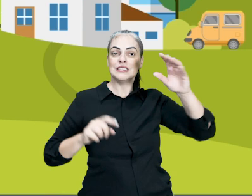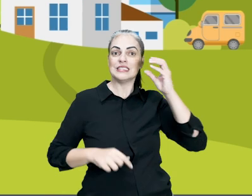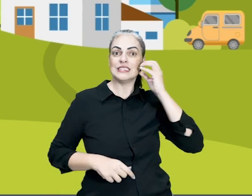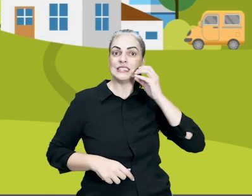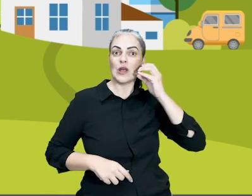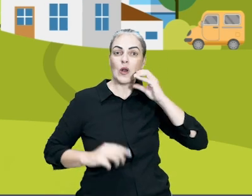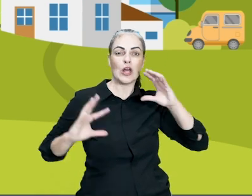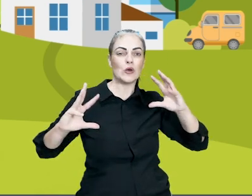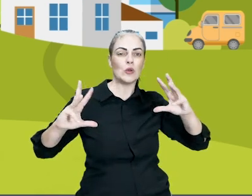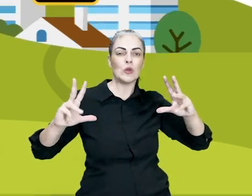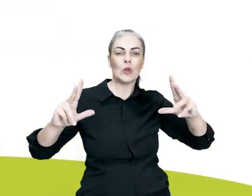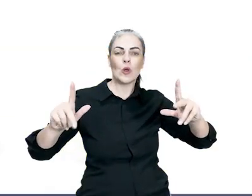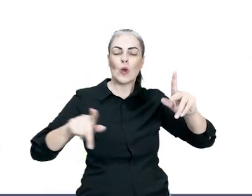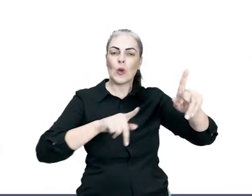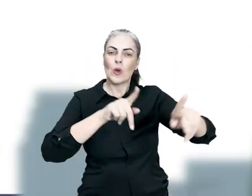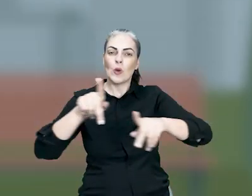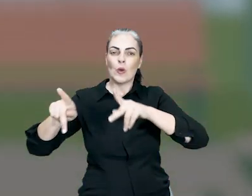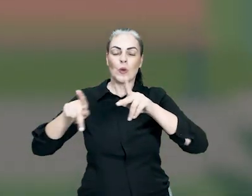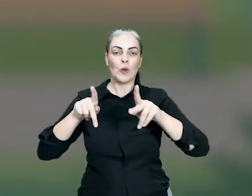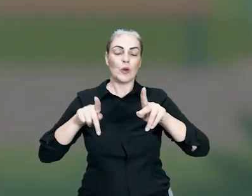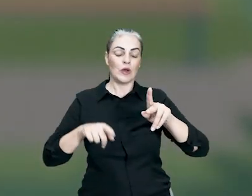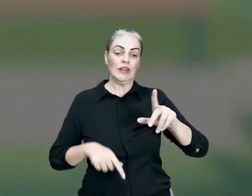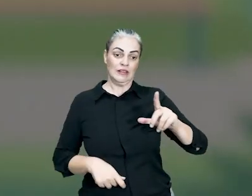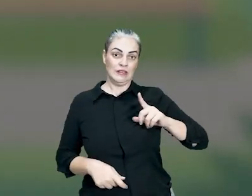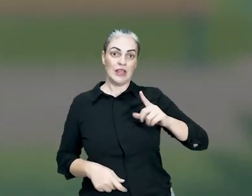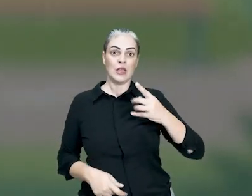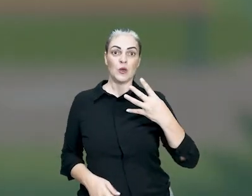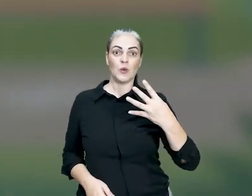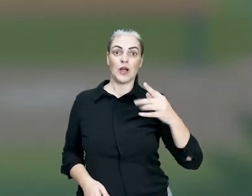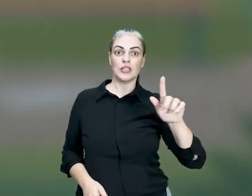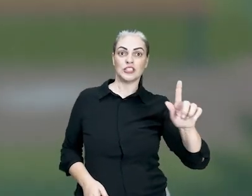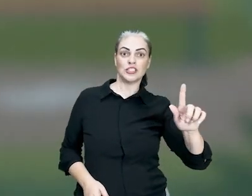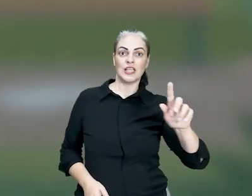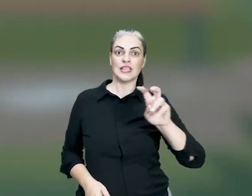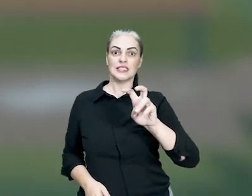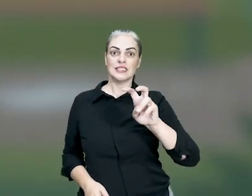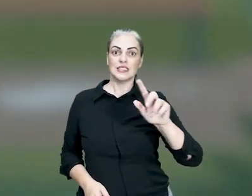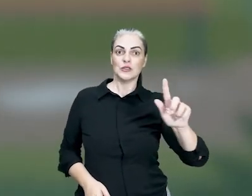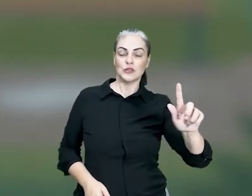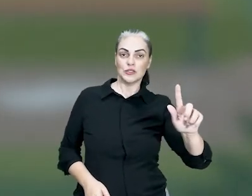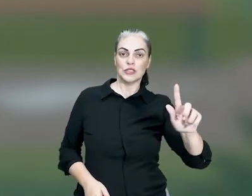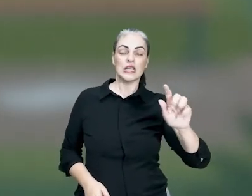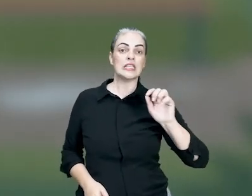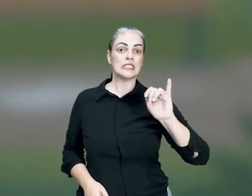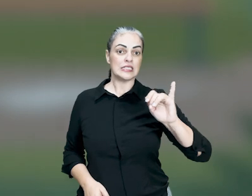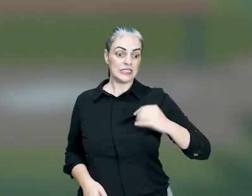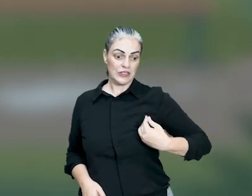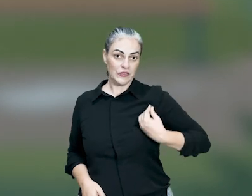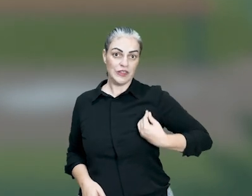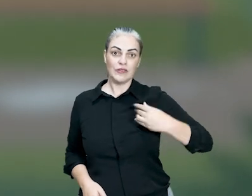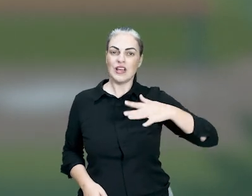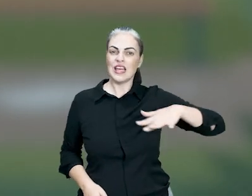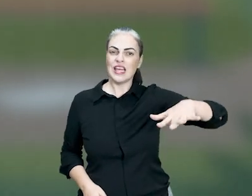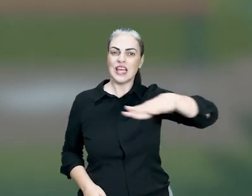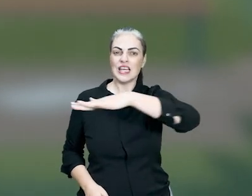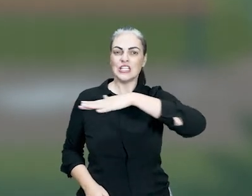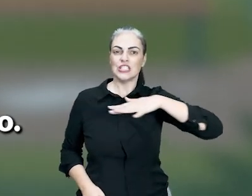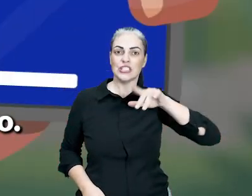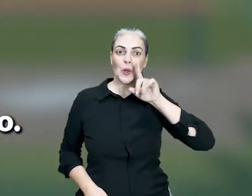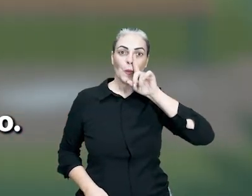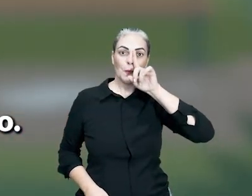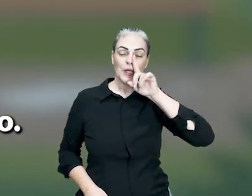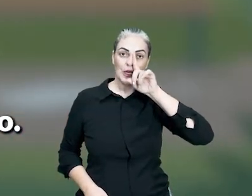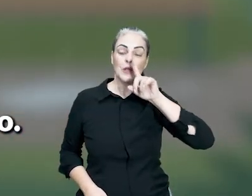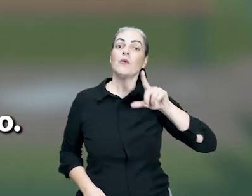transmissão de celular. Os aparelhos conectados às redes 4G e 5G e que estiverem na área de risco